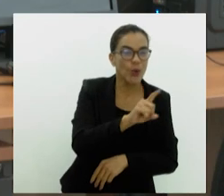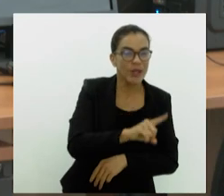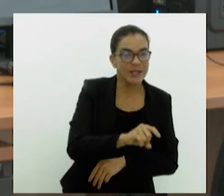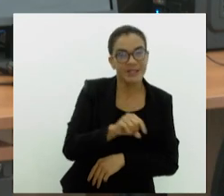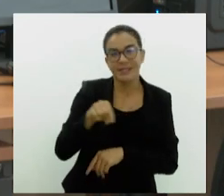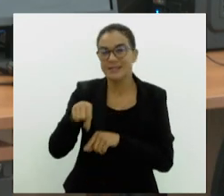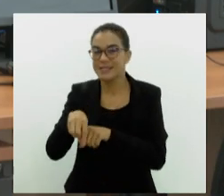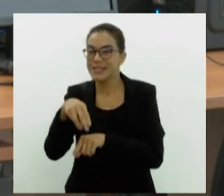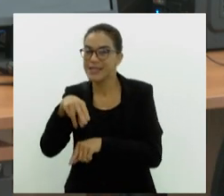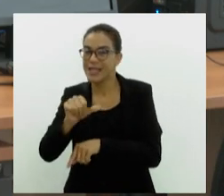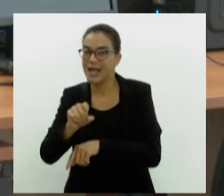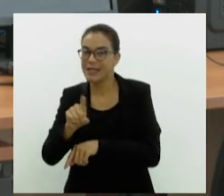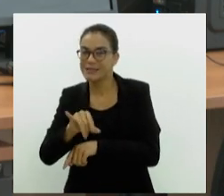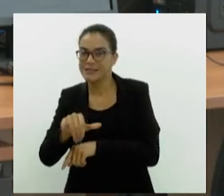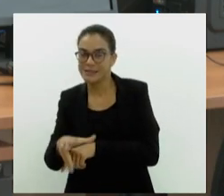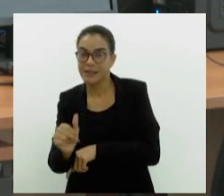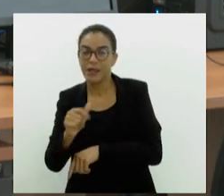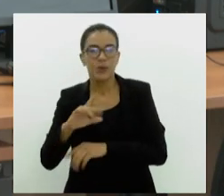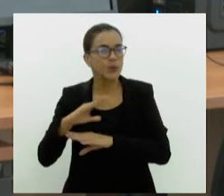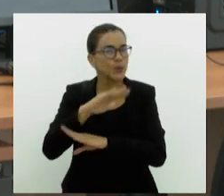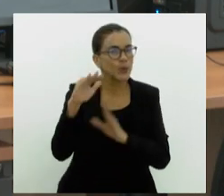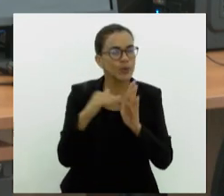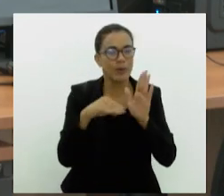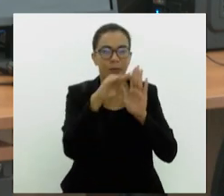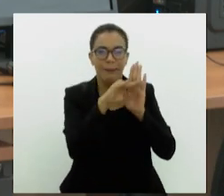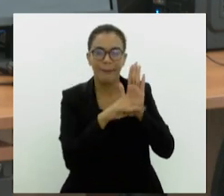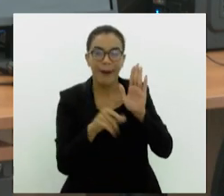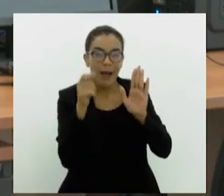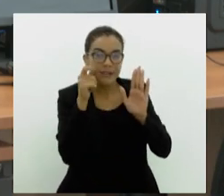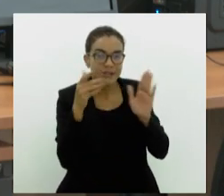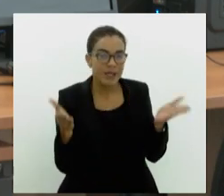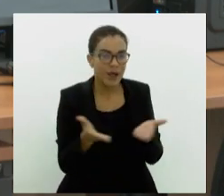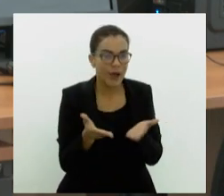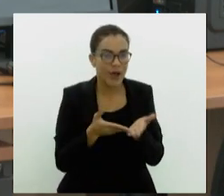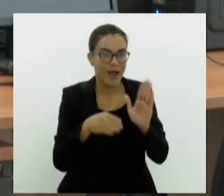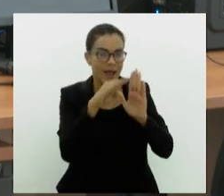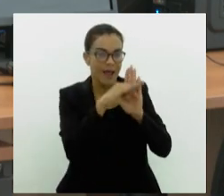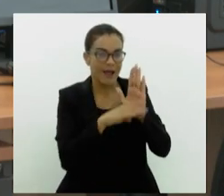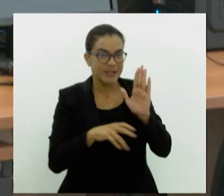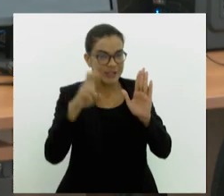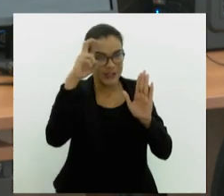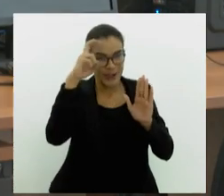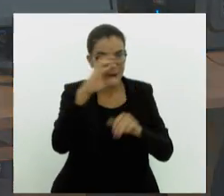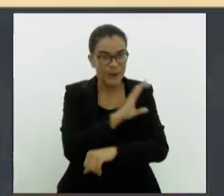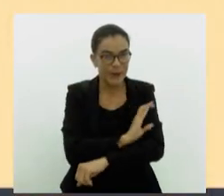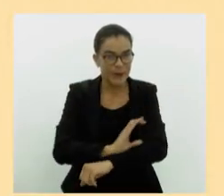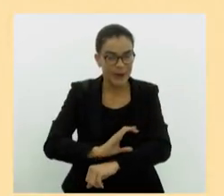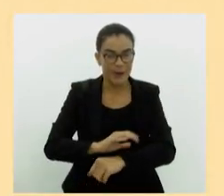Luiz Gonzaga para Crianças. Tudo isso e muito mais você assiste agora na nossa Agenda Cultural.